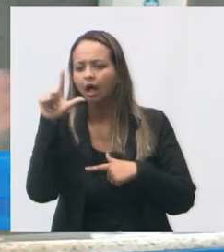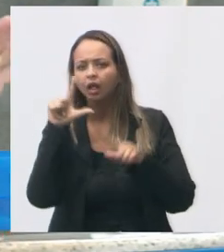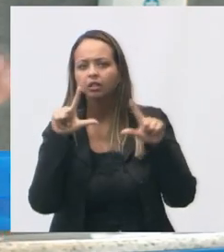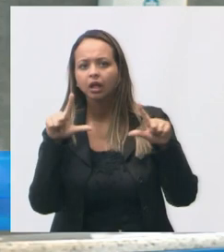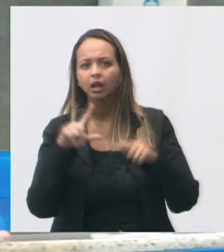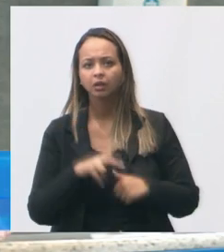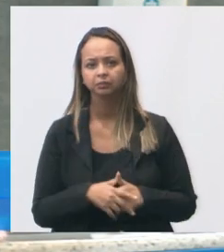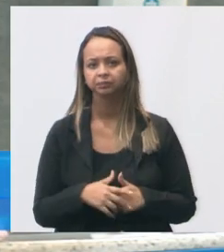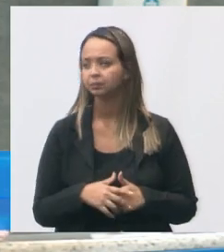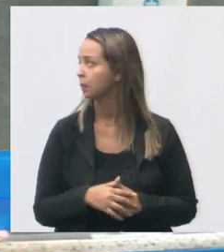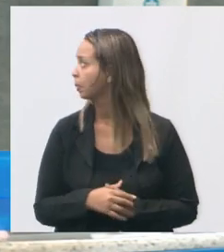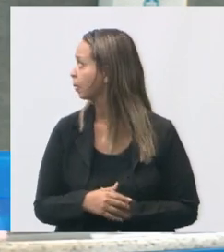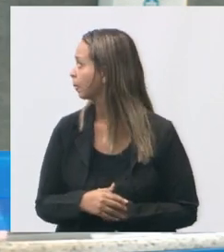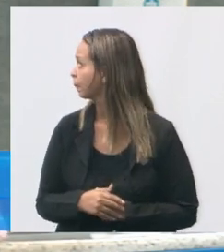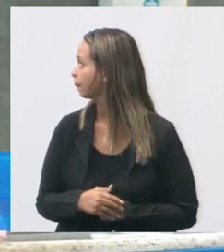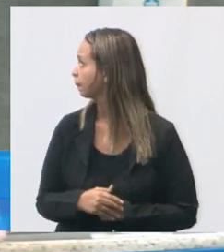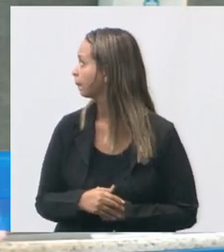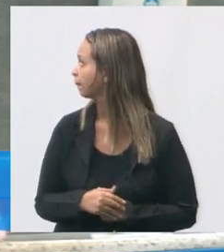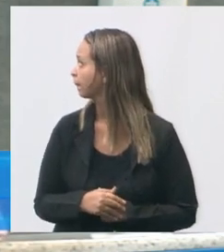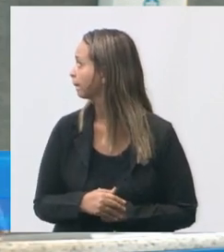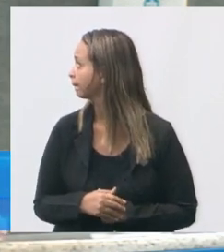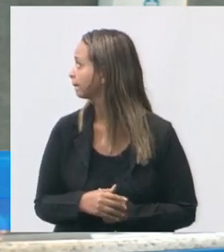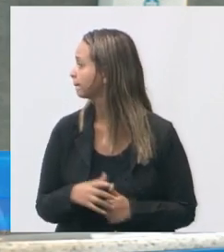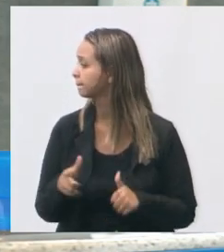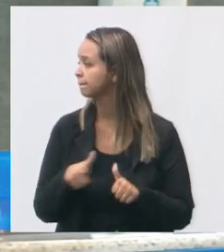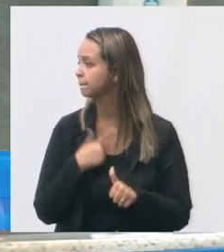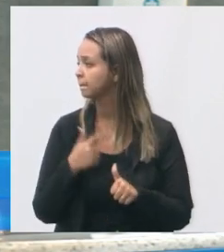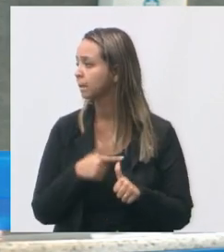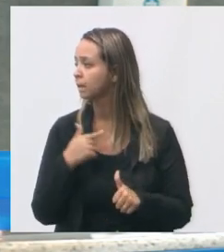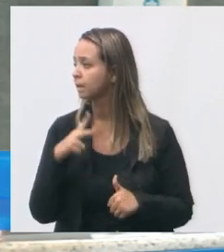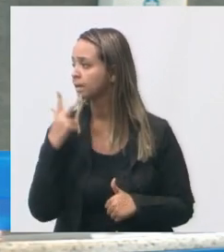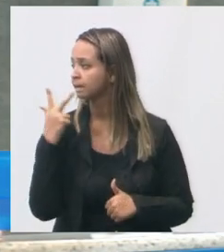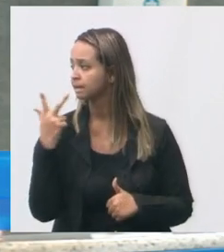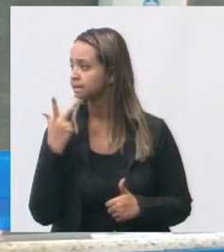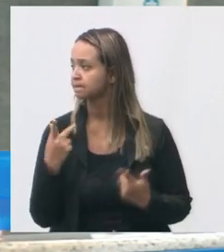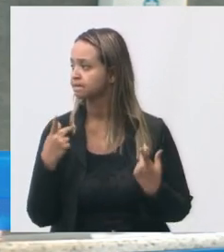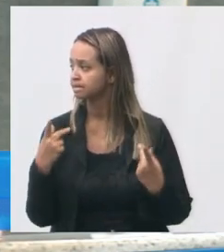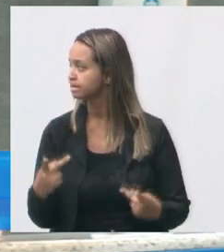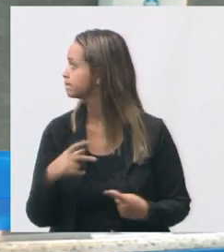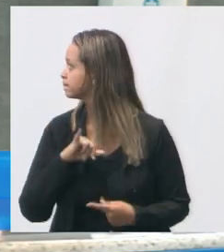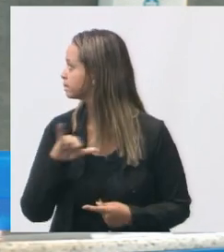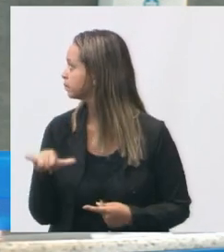primeiro eu vou falar sobre a visita da unidade de saúde de Jardim da Penha ela